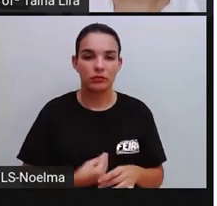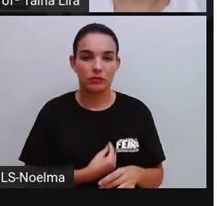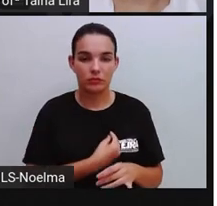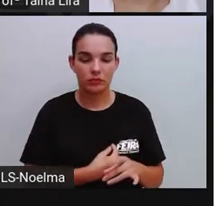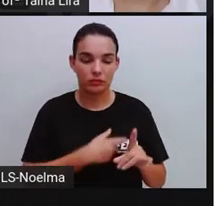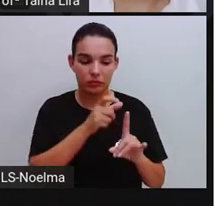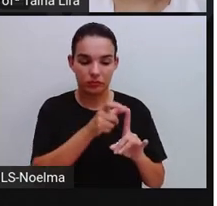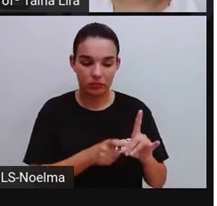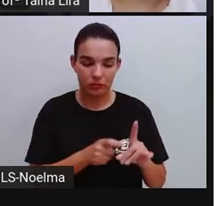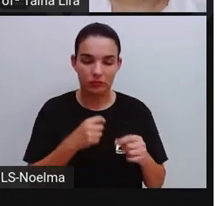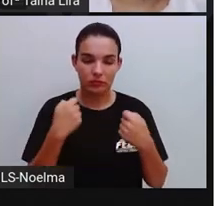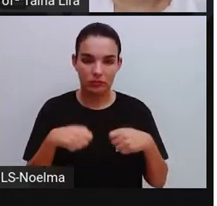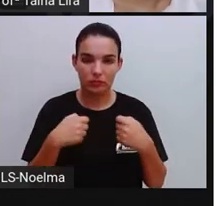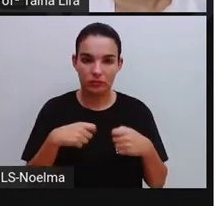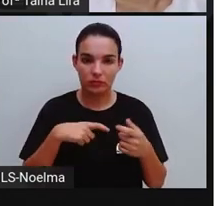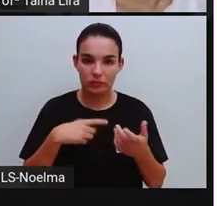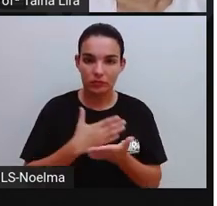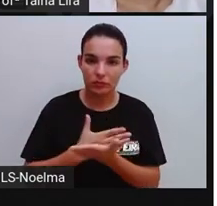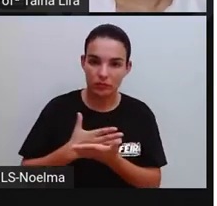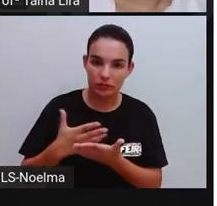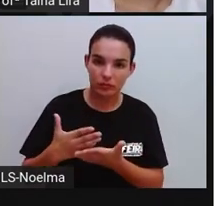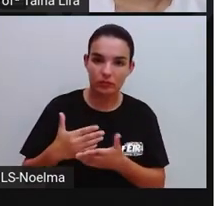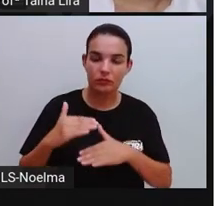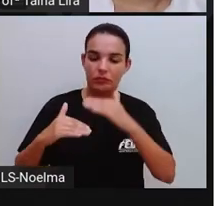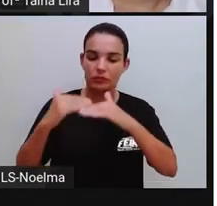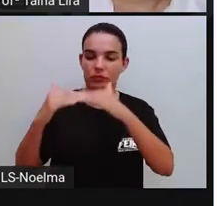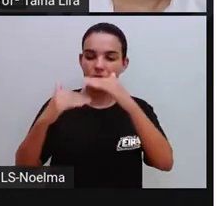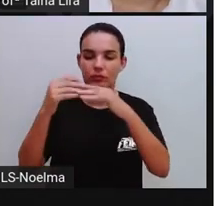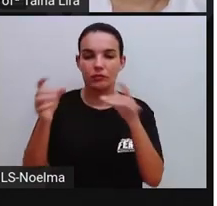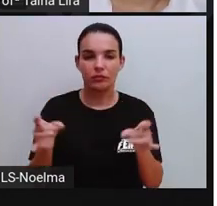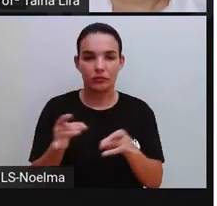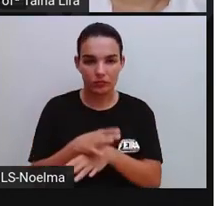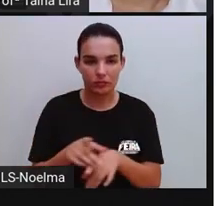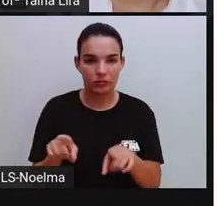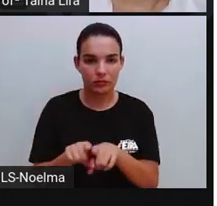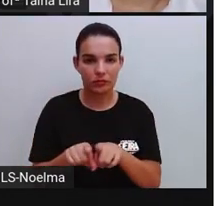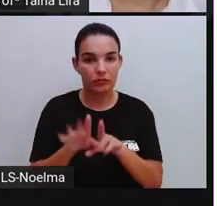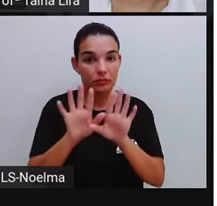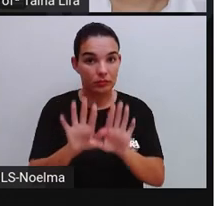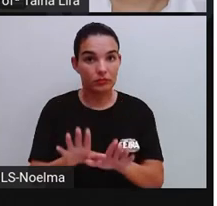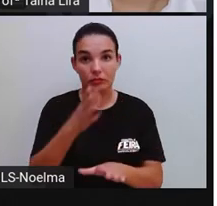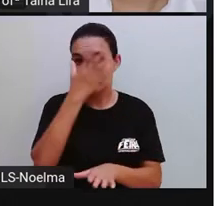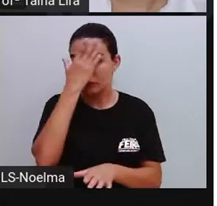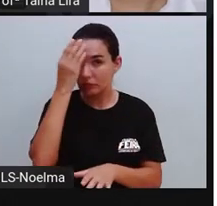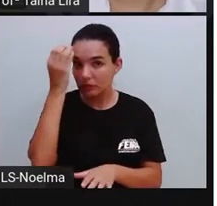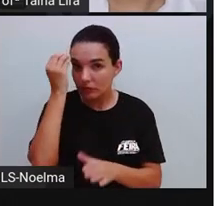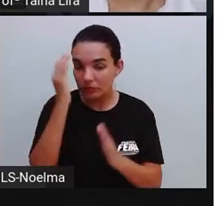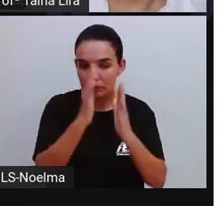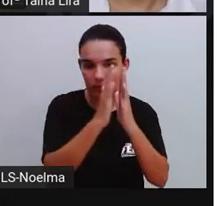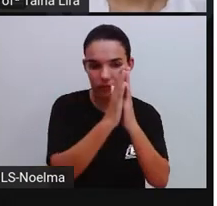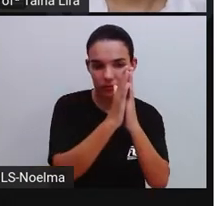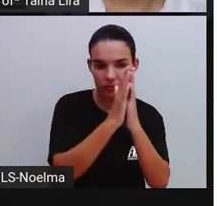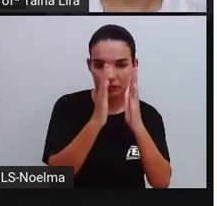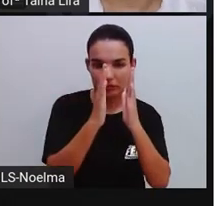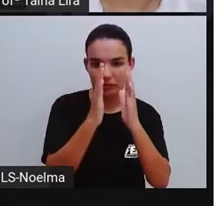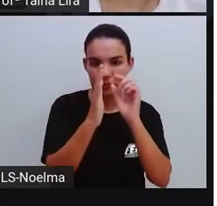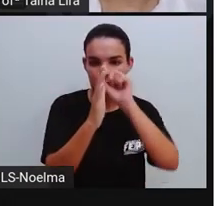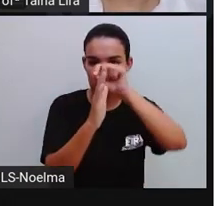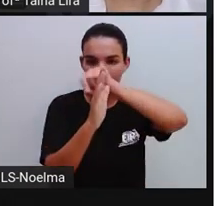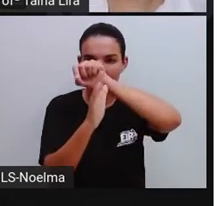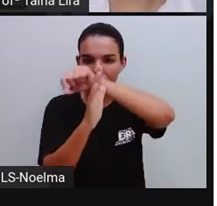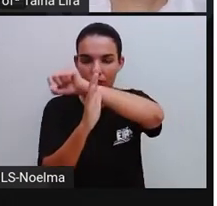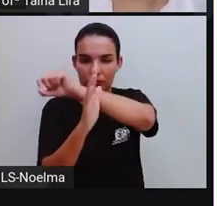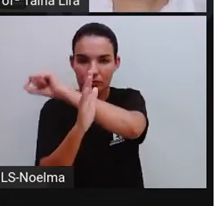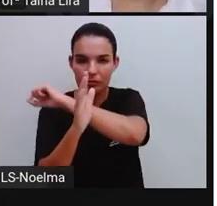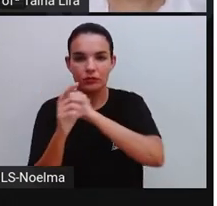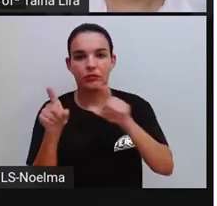desenvolvimento e a conclusão. Não esqueça de deixar o espaço da margem e utilizar a pontuação. Então,